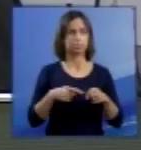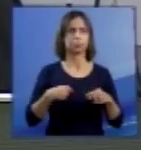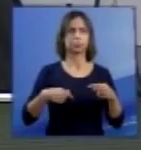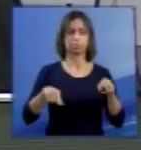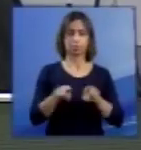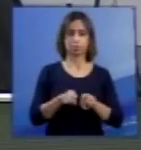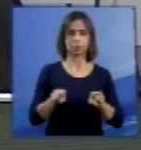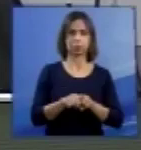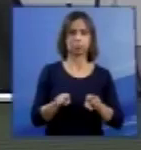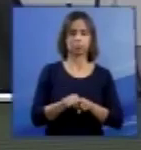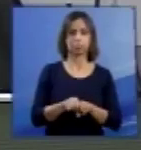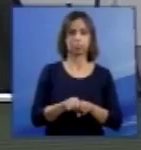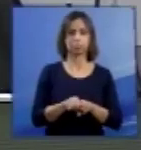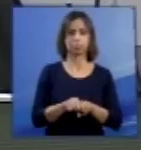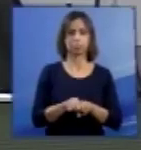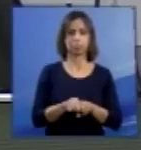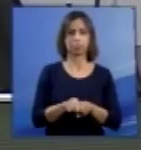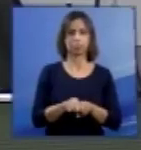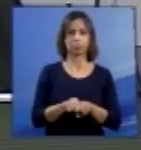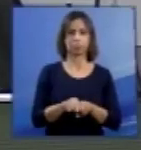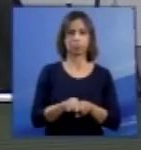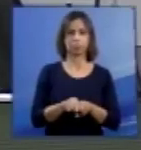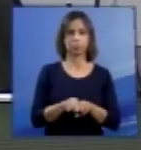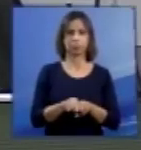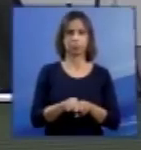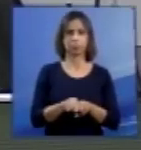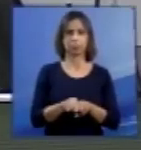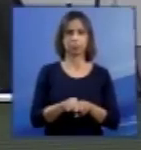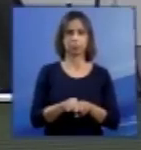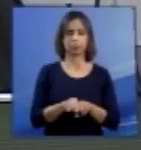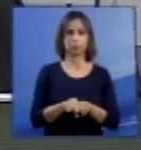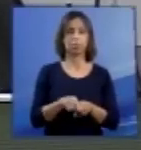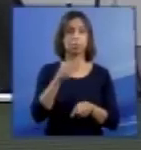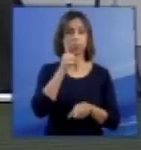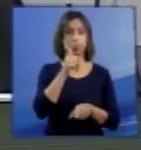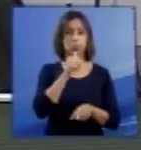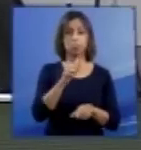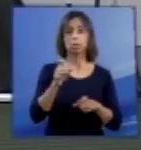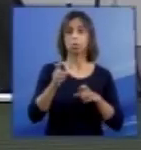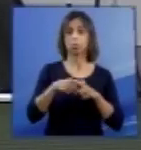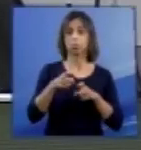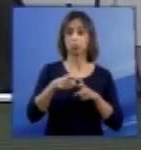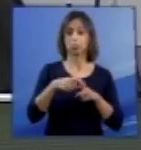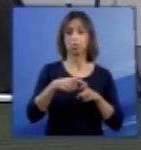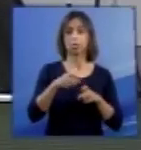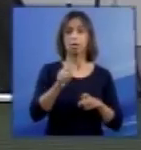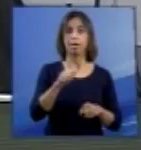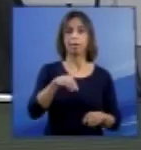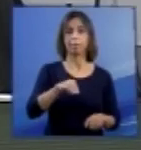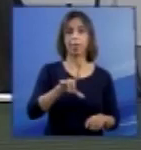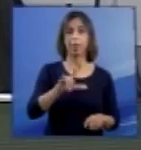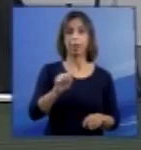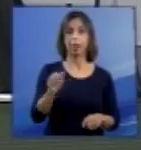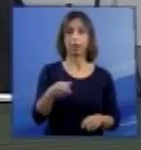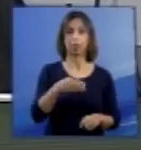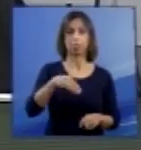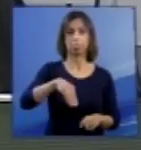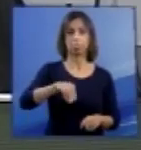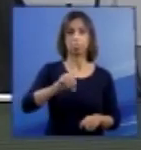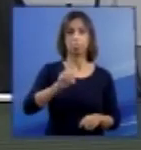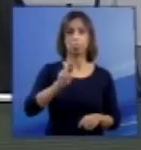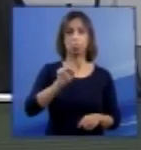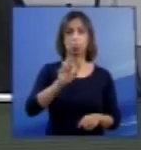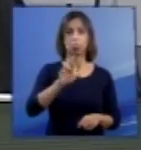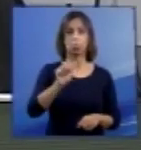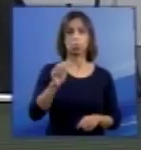da doutora Amélia Tereza de Moura Vasconcelos. Não sei